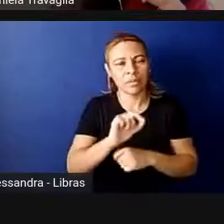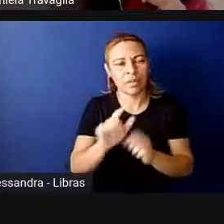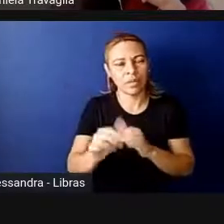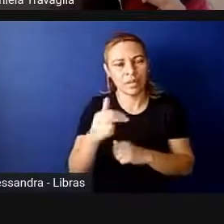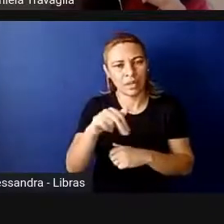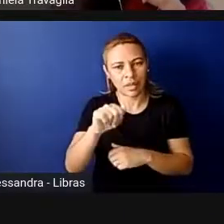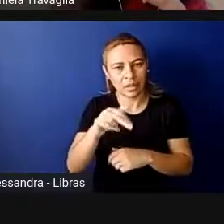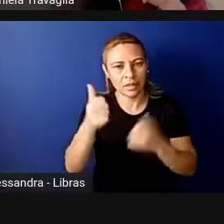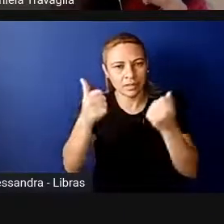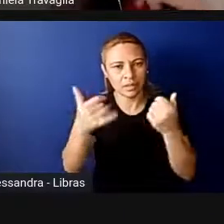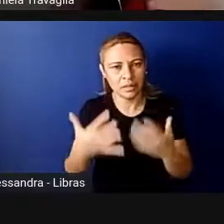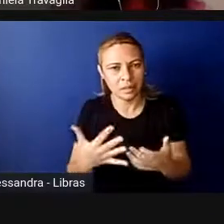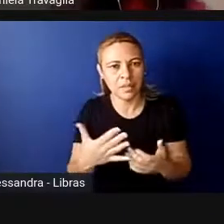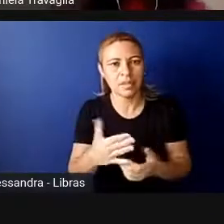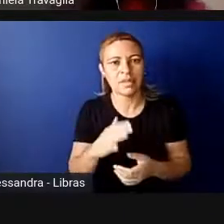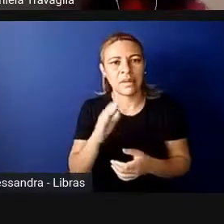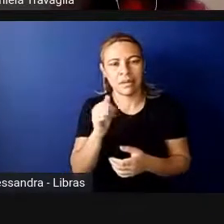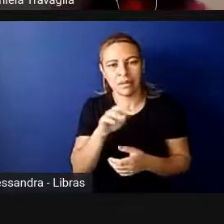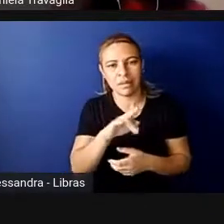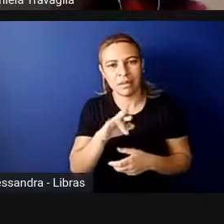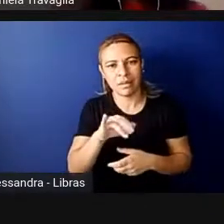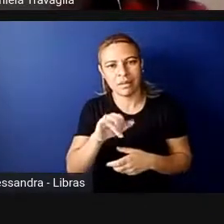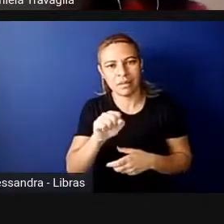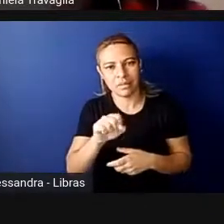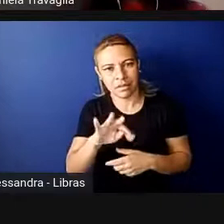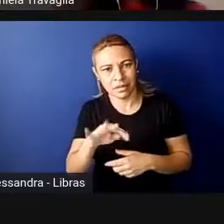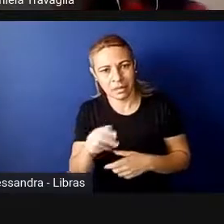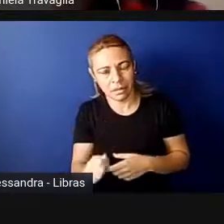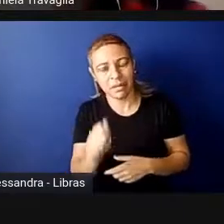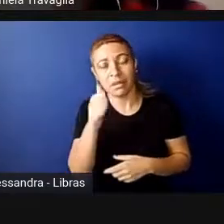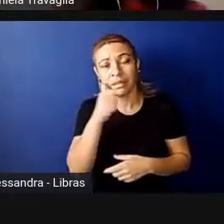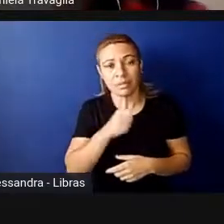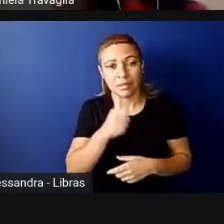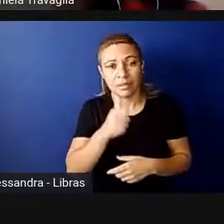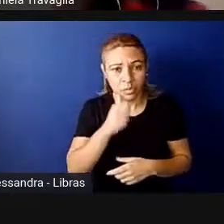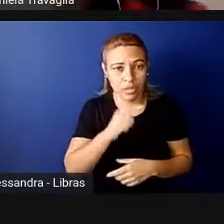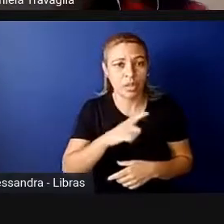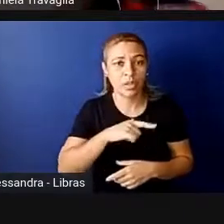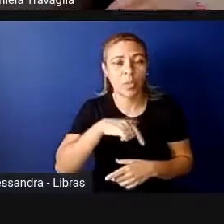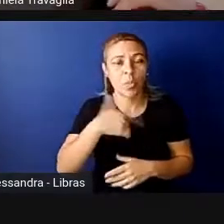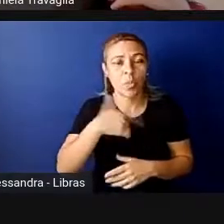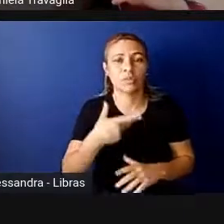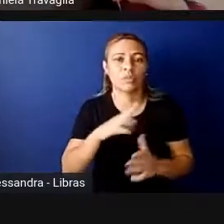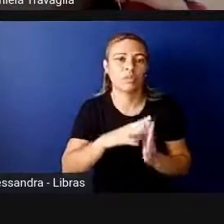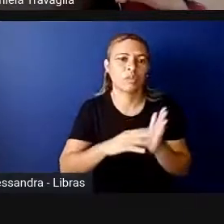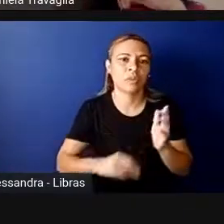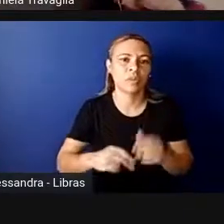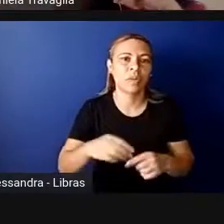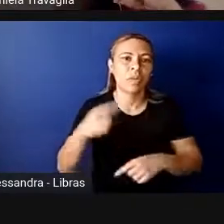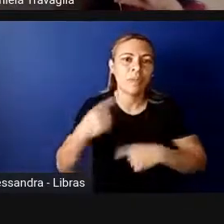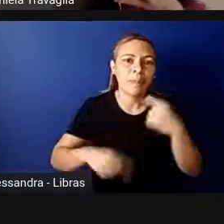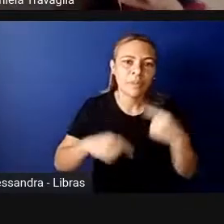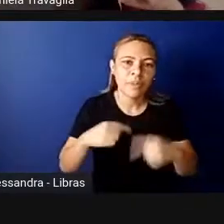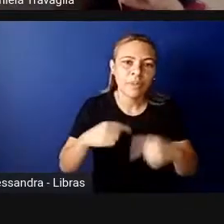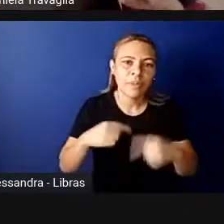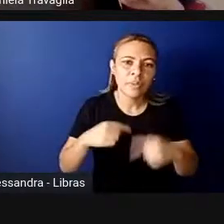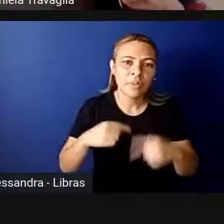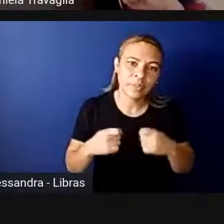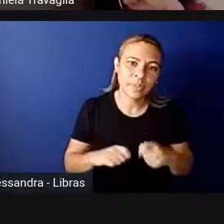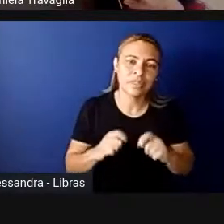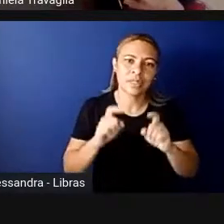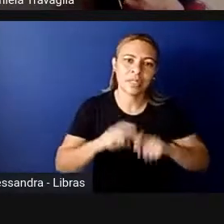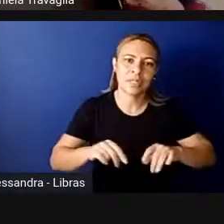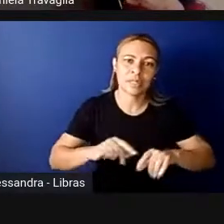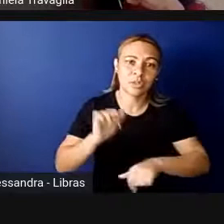política carreirista, aí eu acho que as mulheres estão trazendo um outro modelo, política precisa ser de mudança,